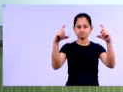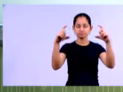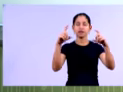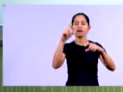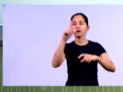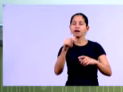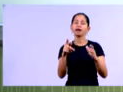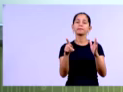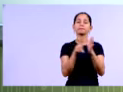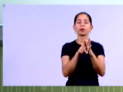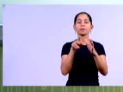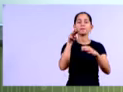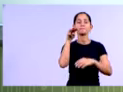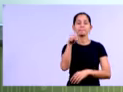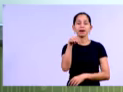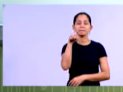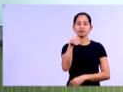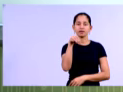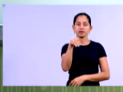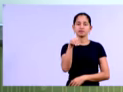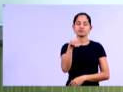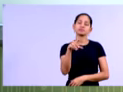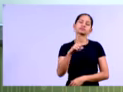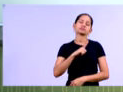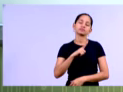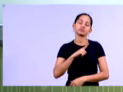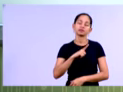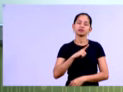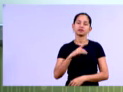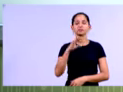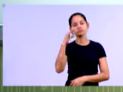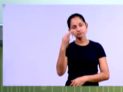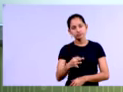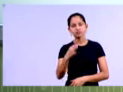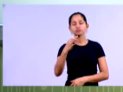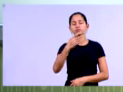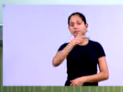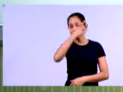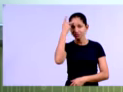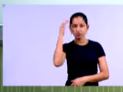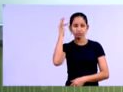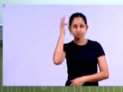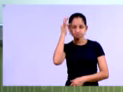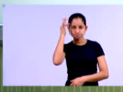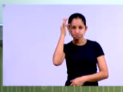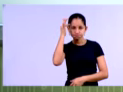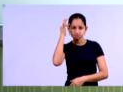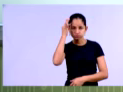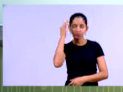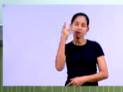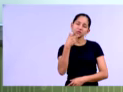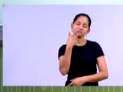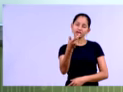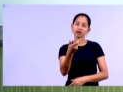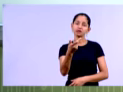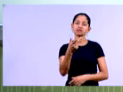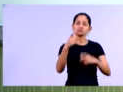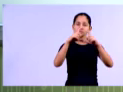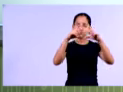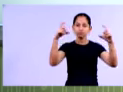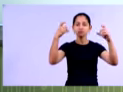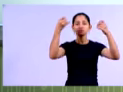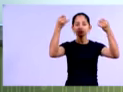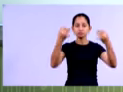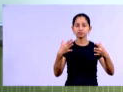é um modelo matemático desenvolvido por esse idealizador, né, o Kennet's, e nós vamos demonstrar para vocês aí